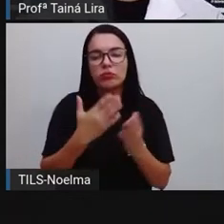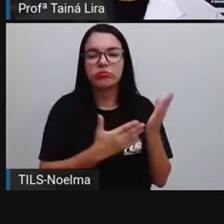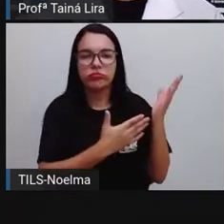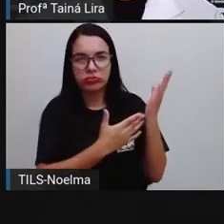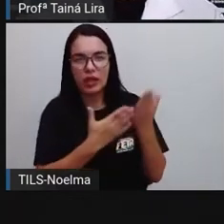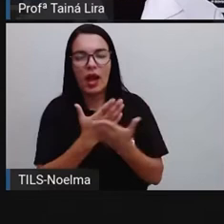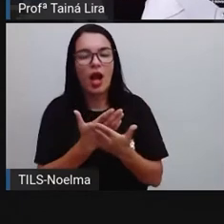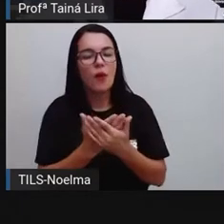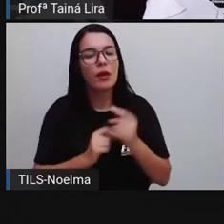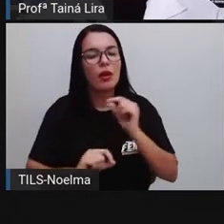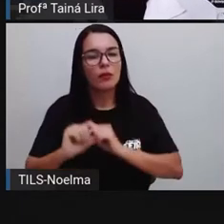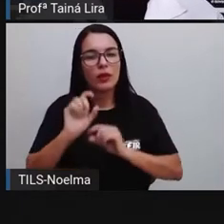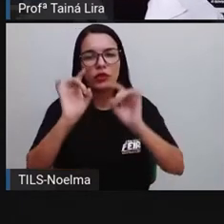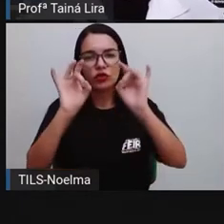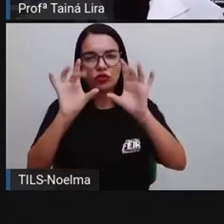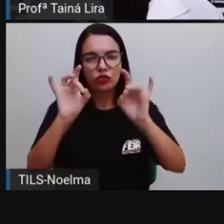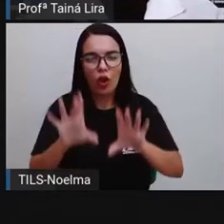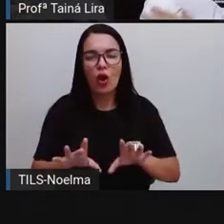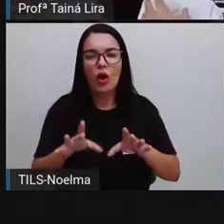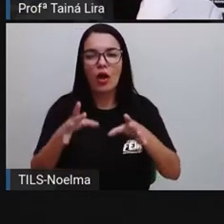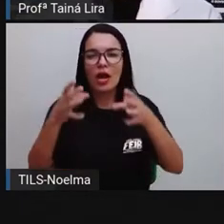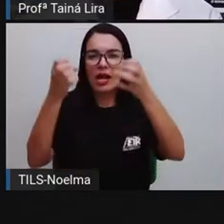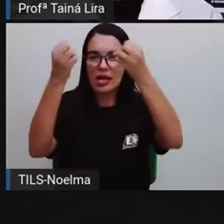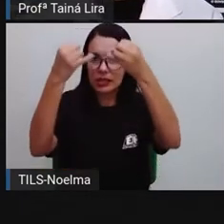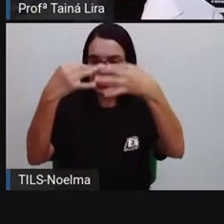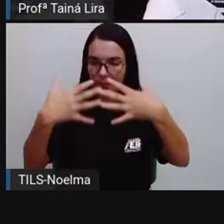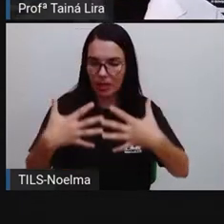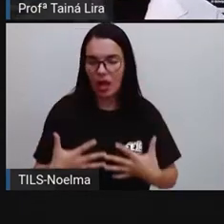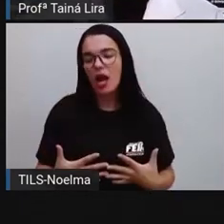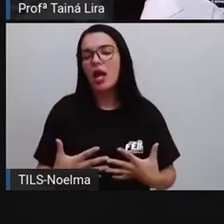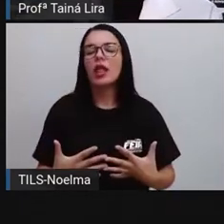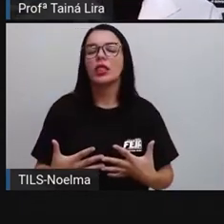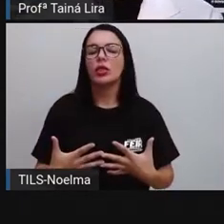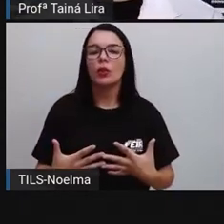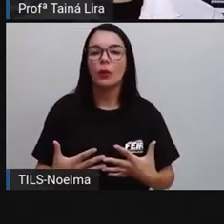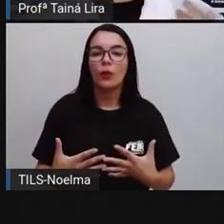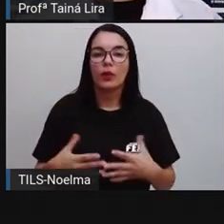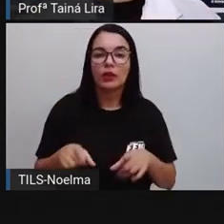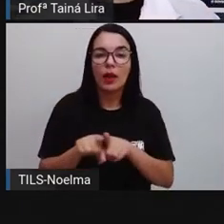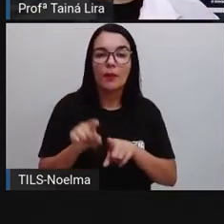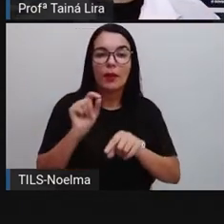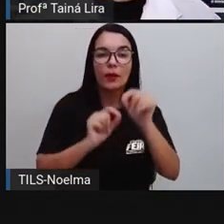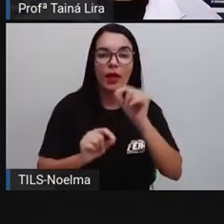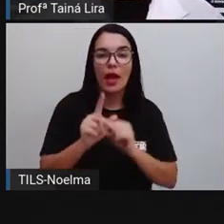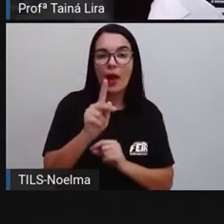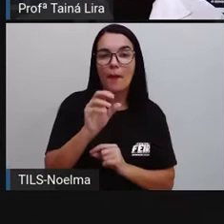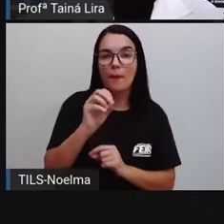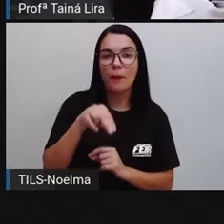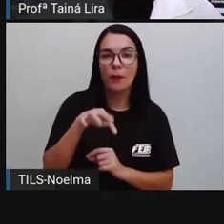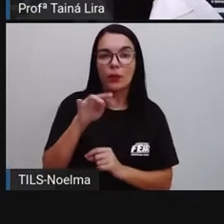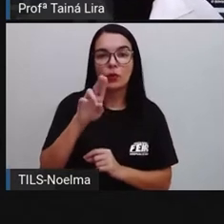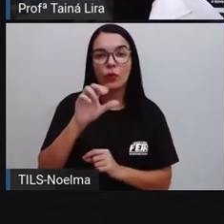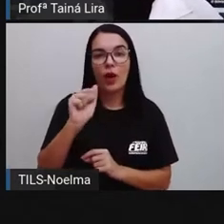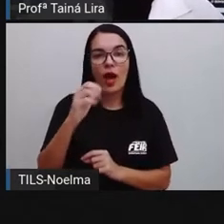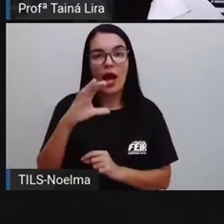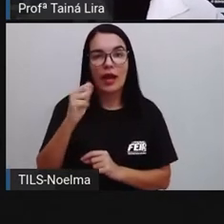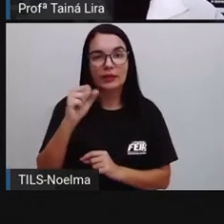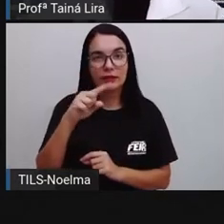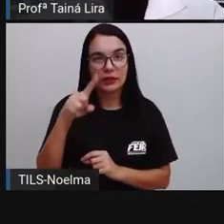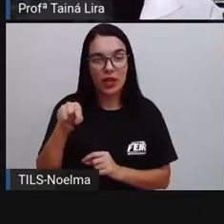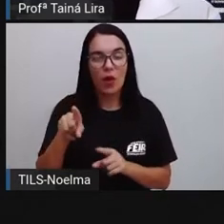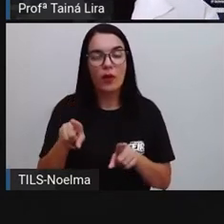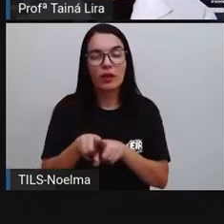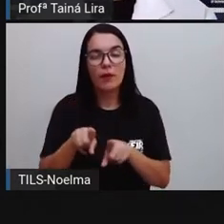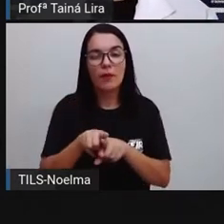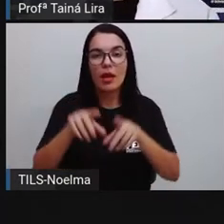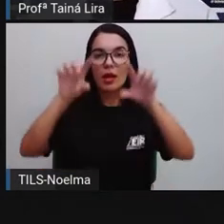uma aula falando sobre pontuação, né? Falando mais sobre pontuação e falando mais sobre os